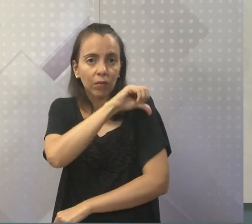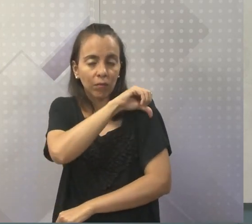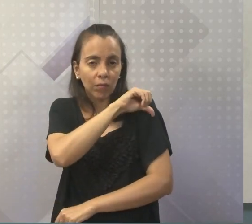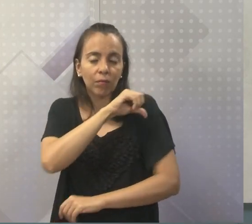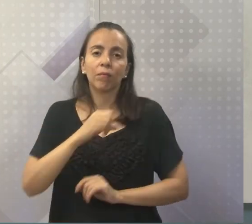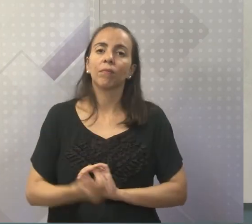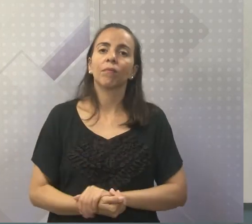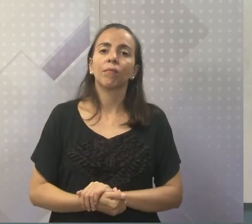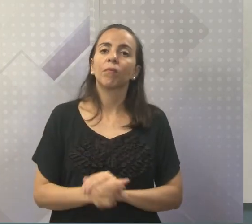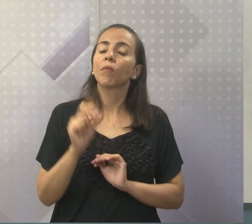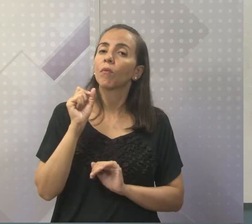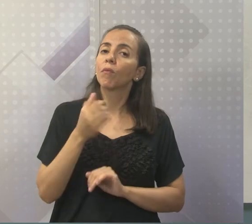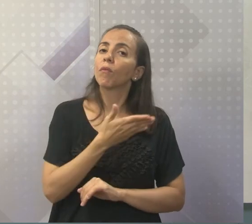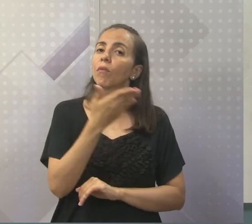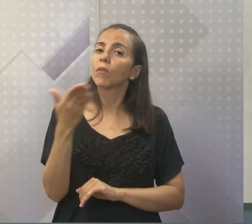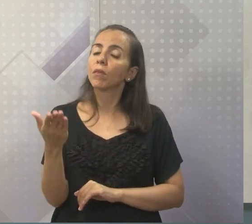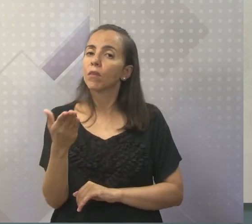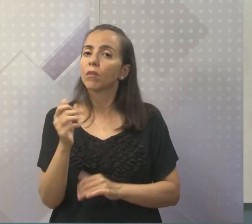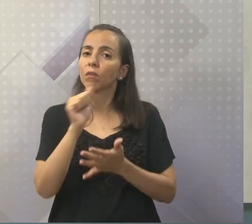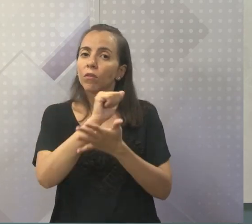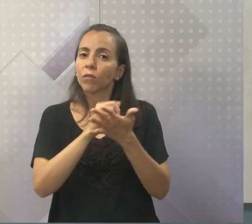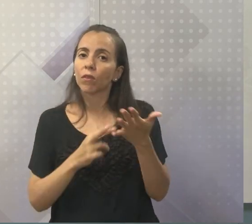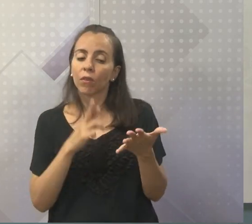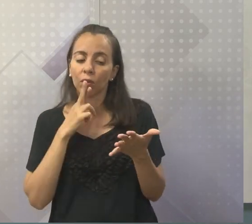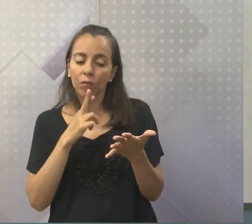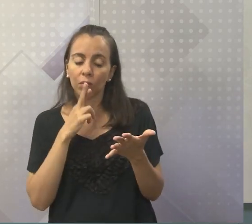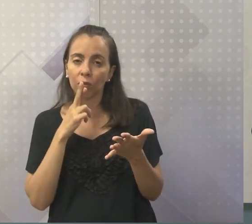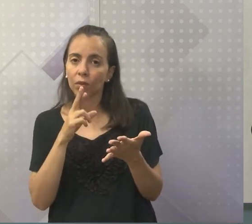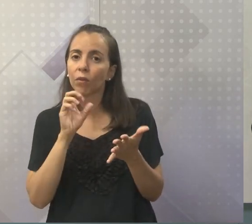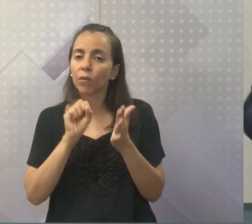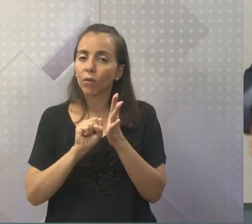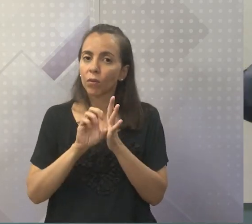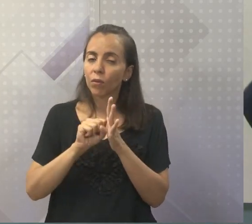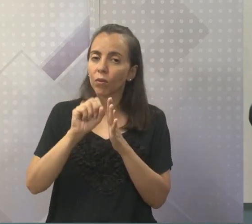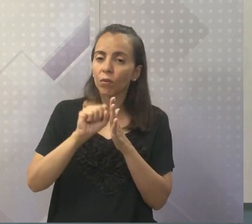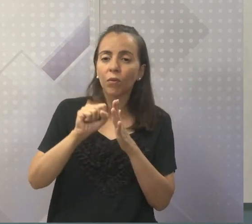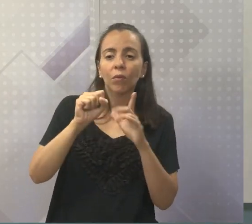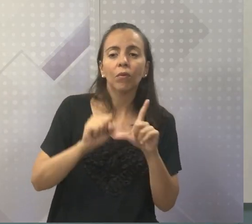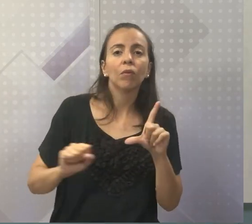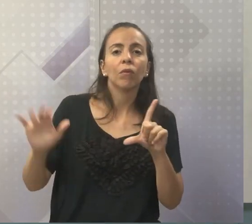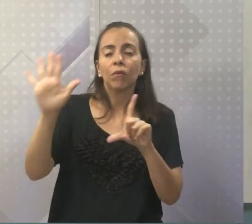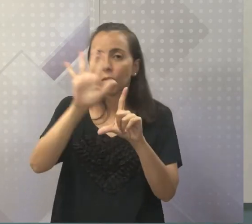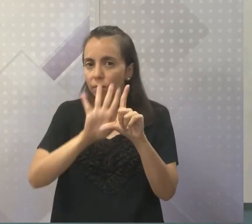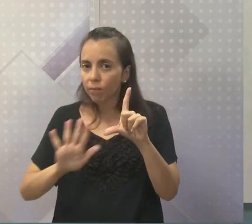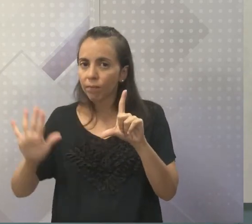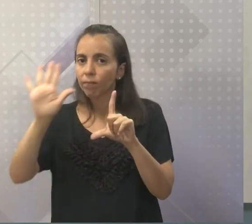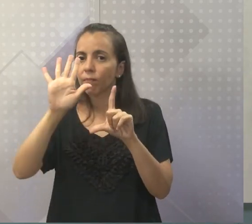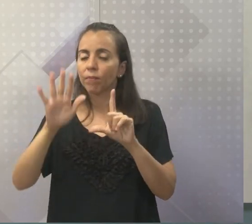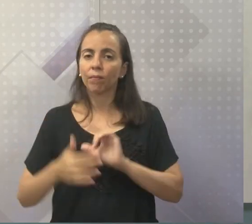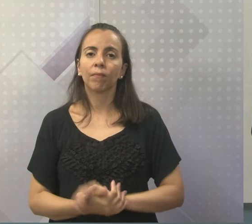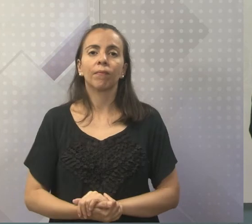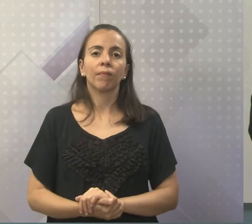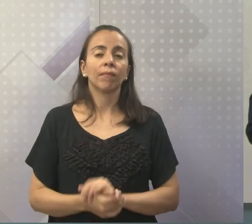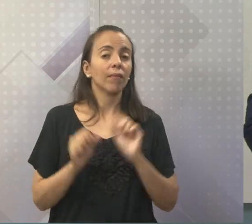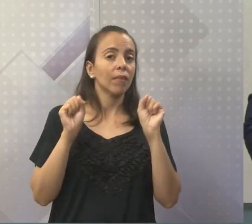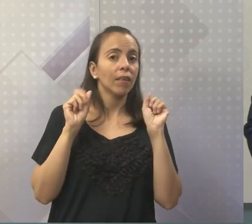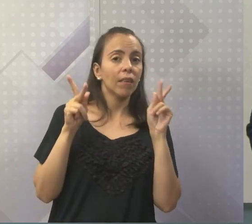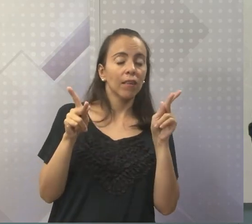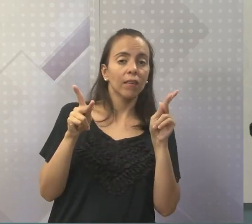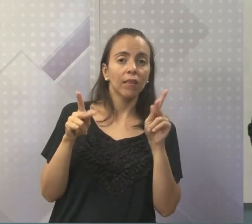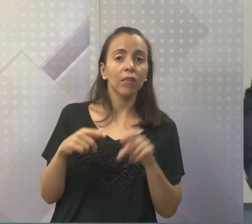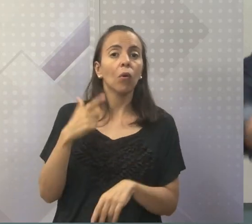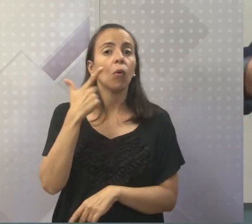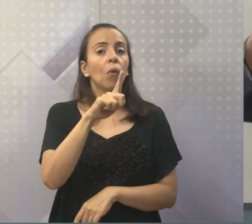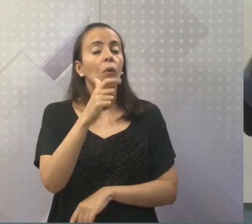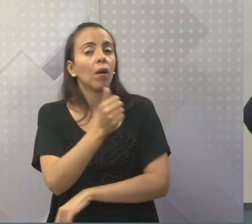Vocês vão fazer a atividade no Google Classroom, né? Na nossa sala de aula virtual, ok? E para os